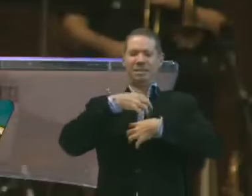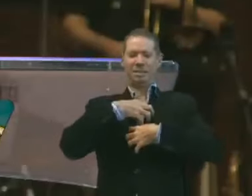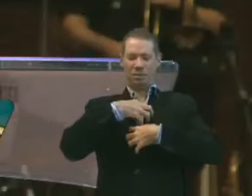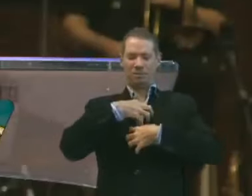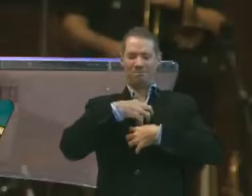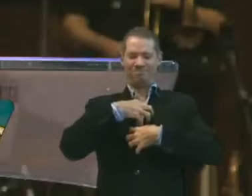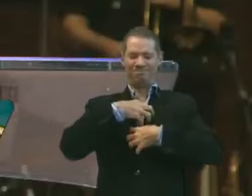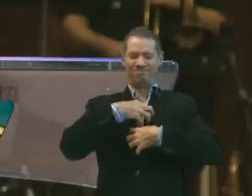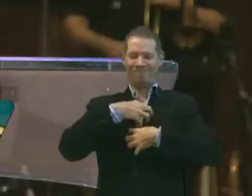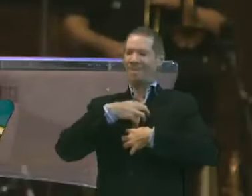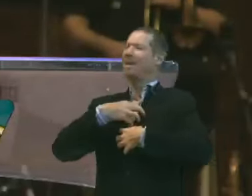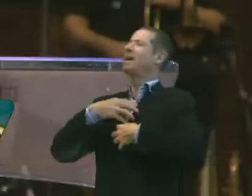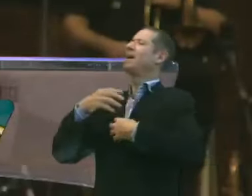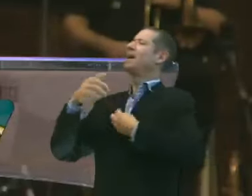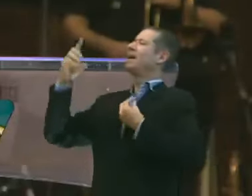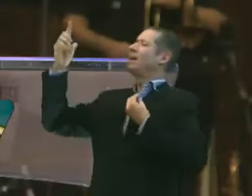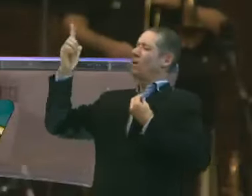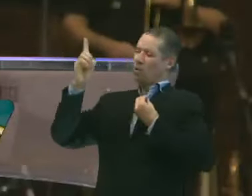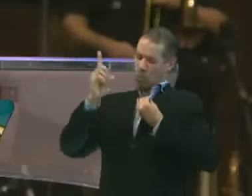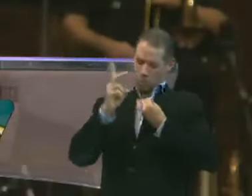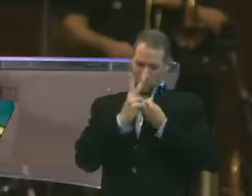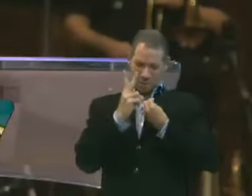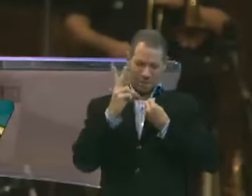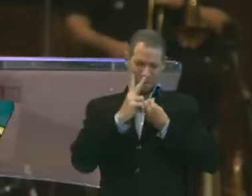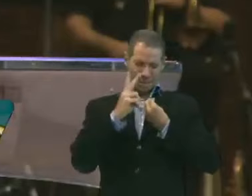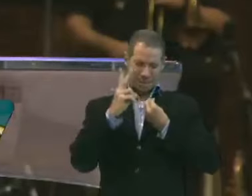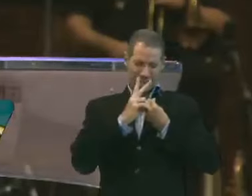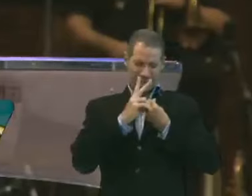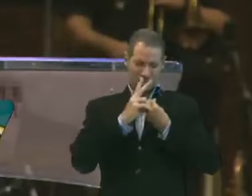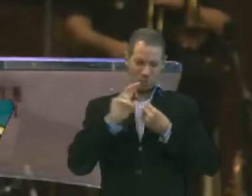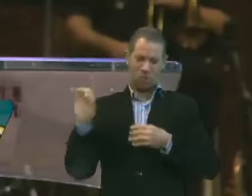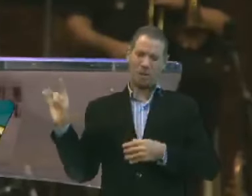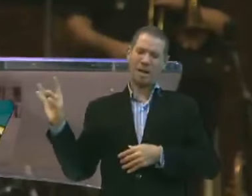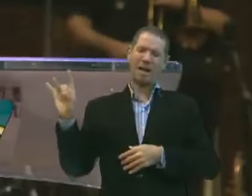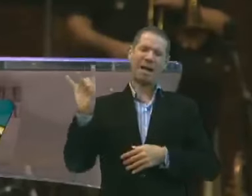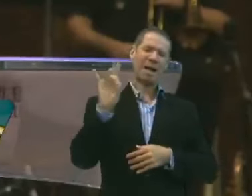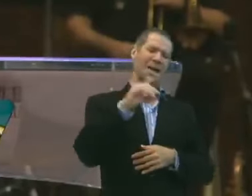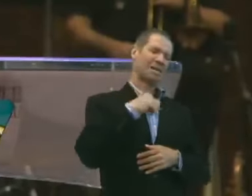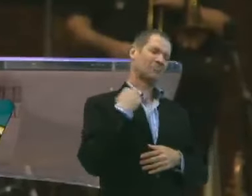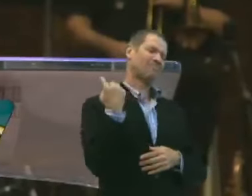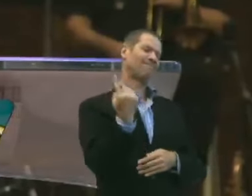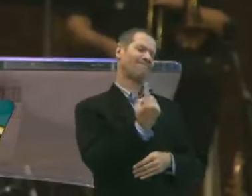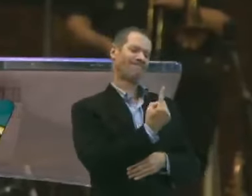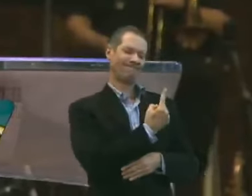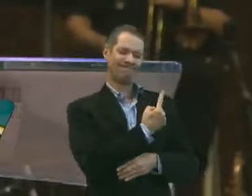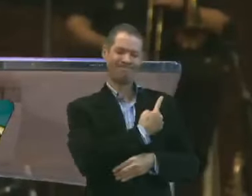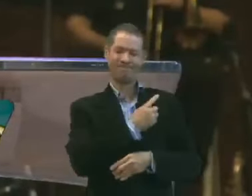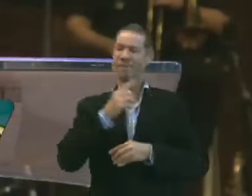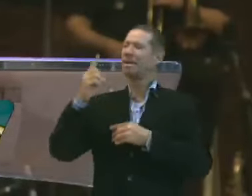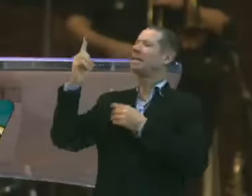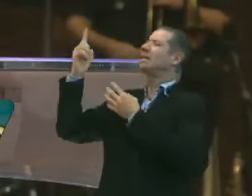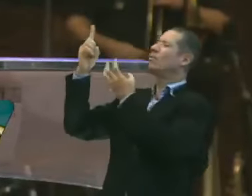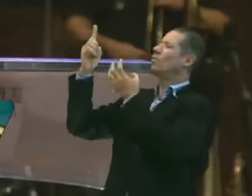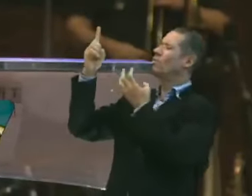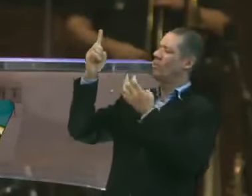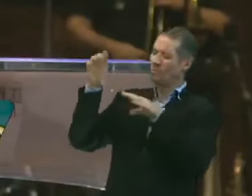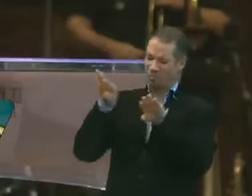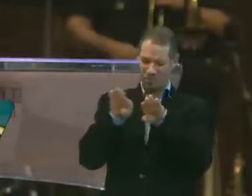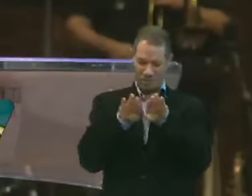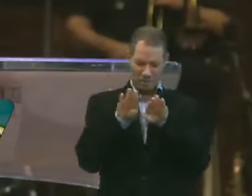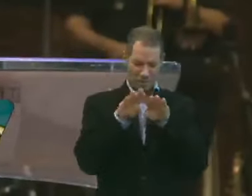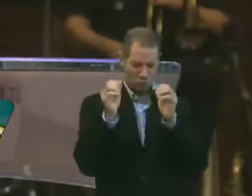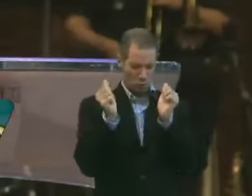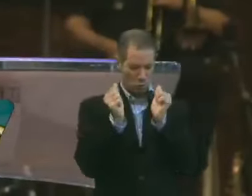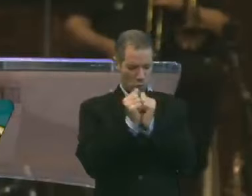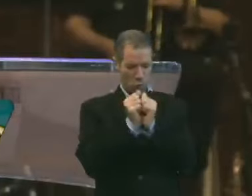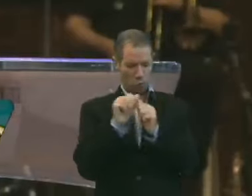O cuidado do Senhor. Em cada um de nós. Mas Deus. quero também. Junto